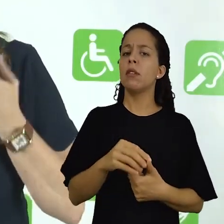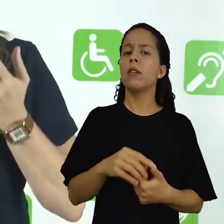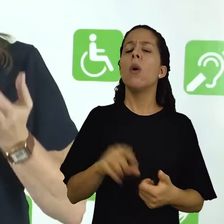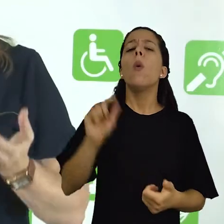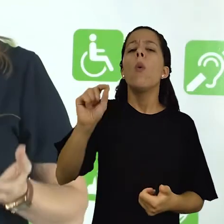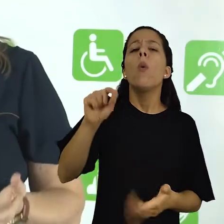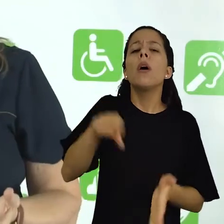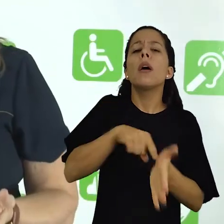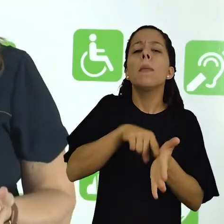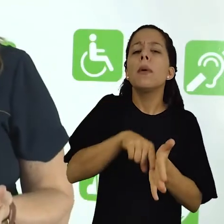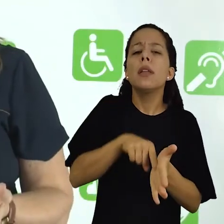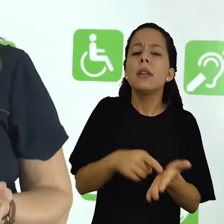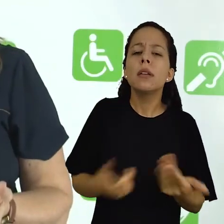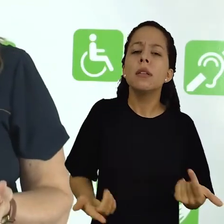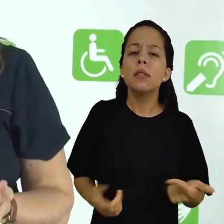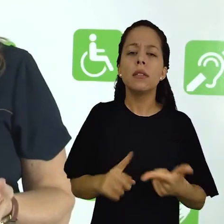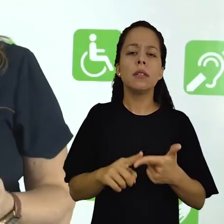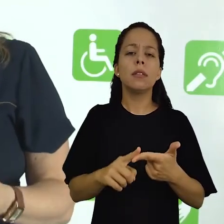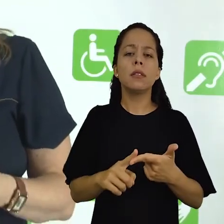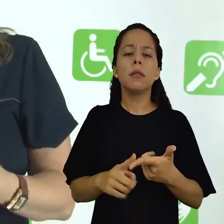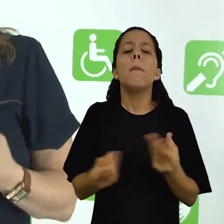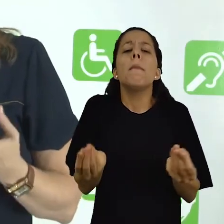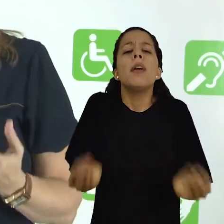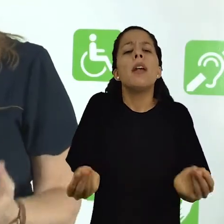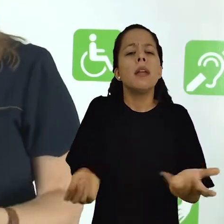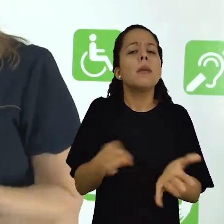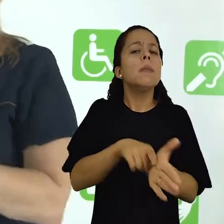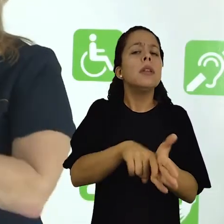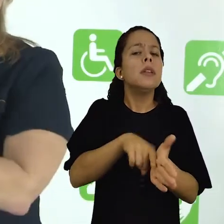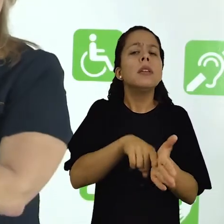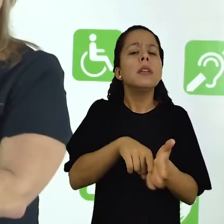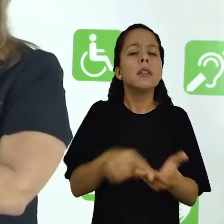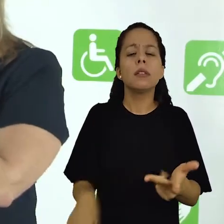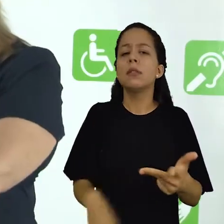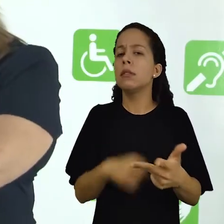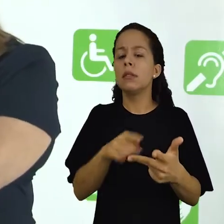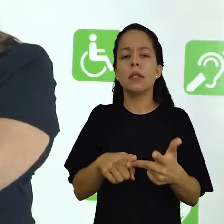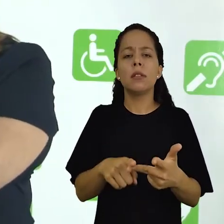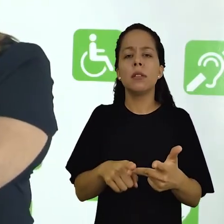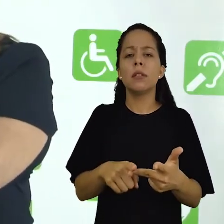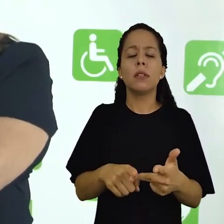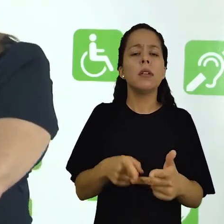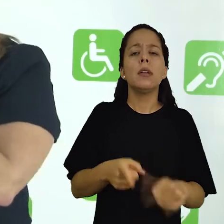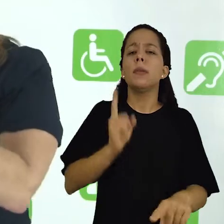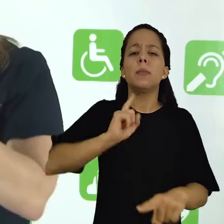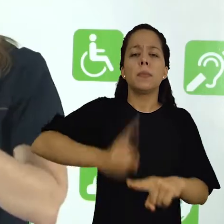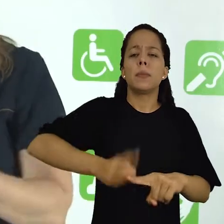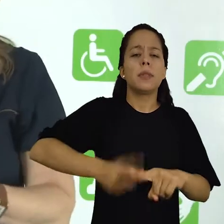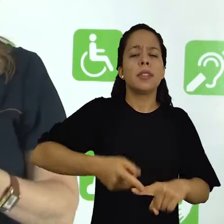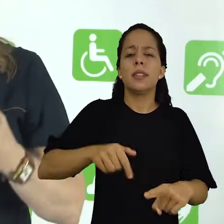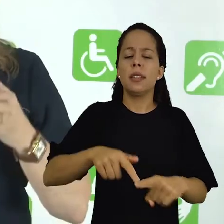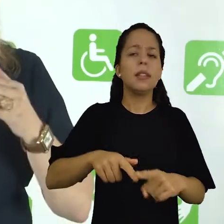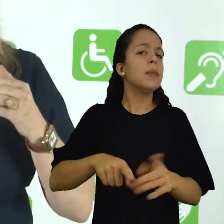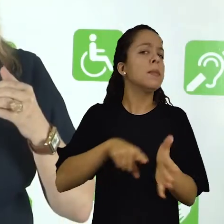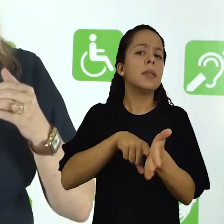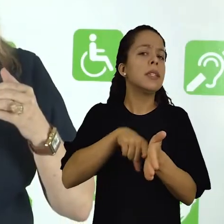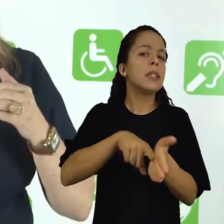planejamento. O que vai ser pesquisado? Para que essa pesquisa vai acontecer? Por